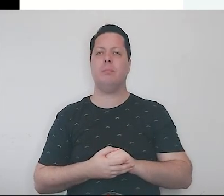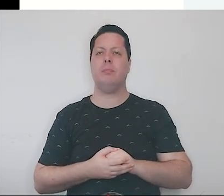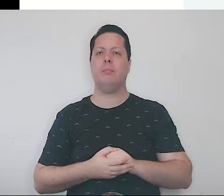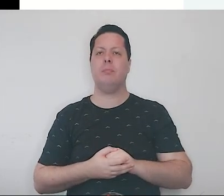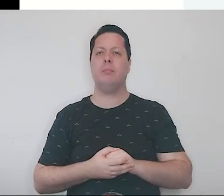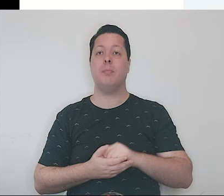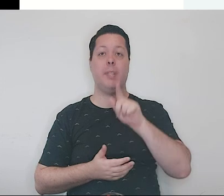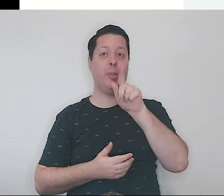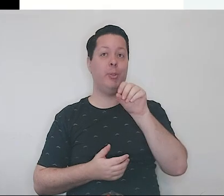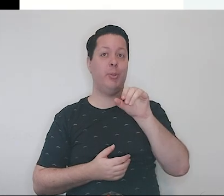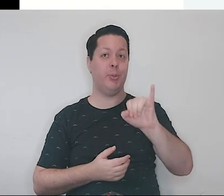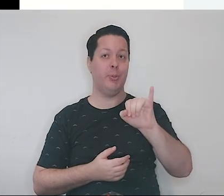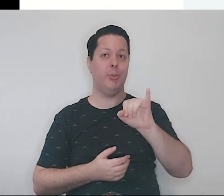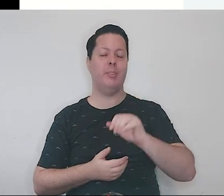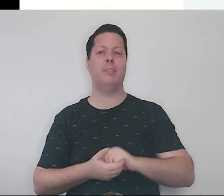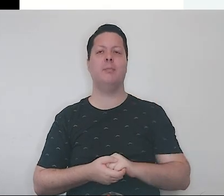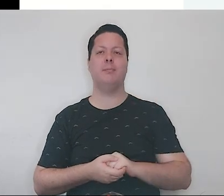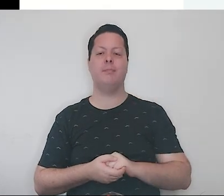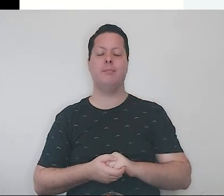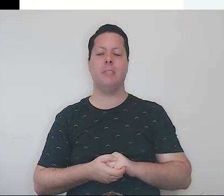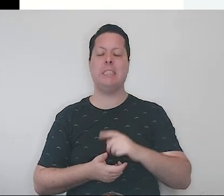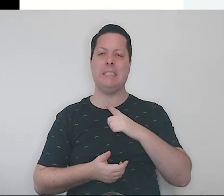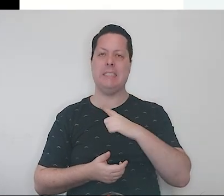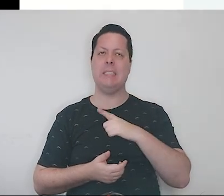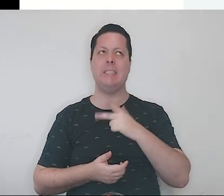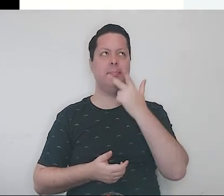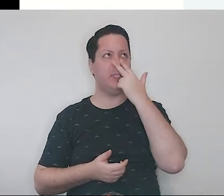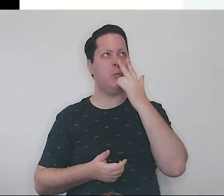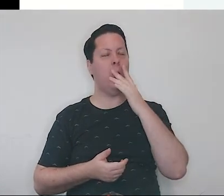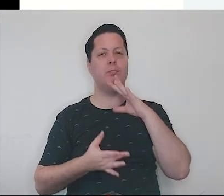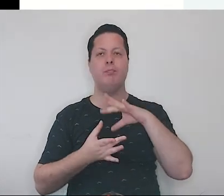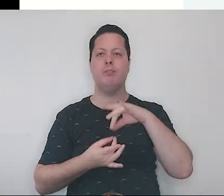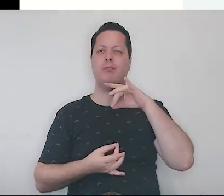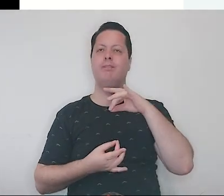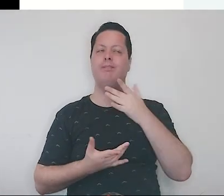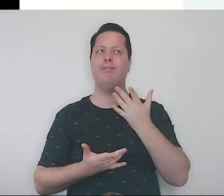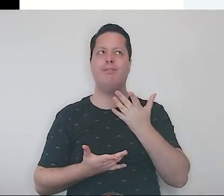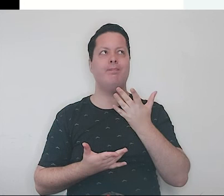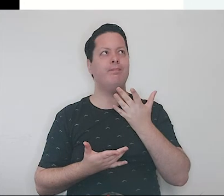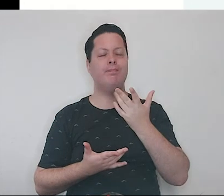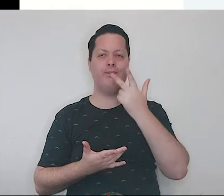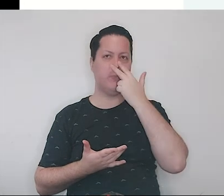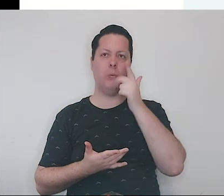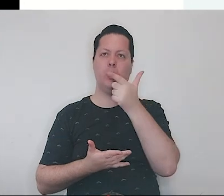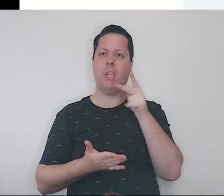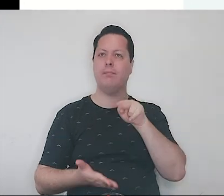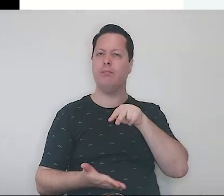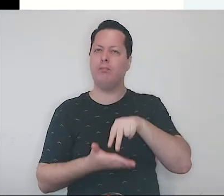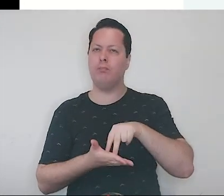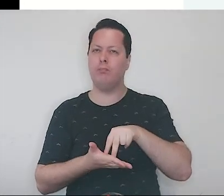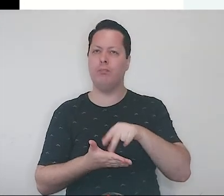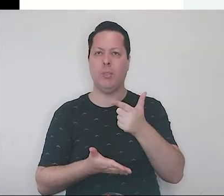ele, o goi, ele tem uma fraqueza de espírito, né? Não é, ele não se põe